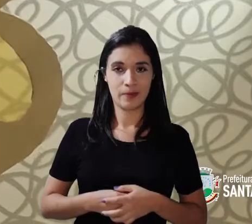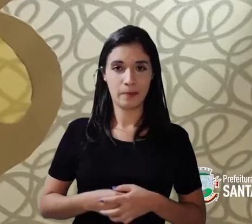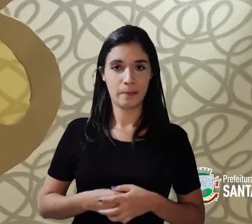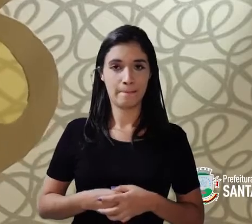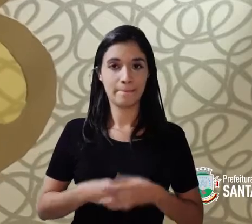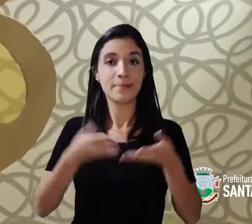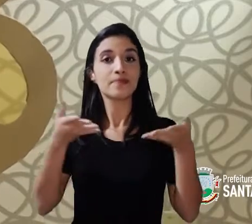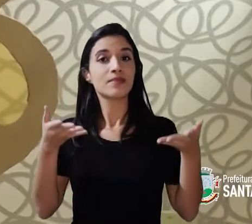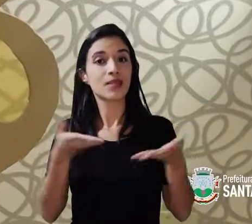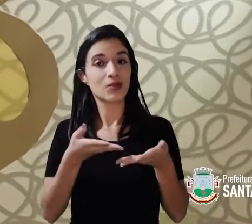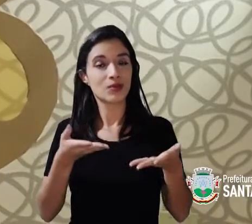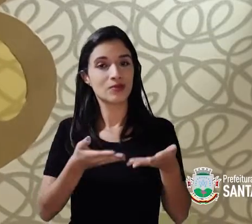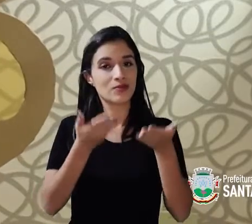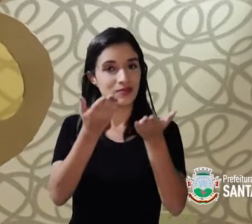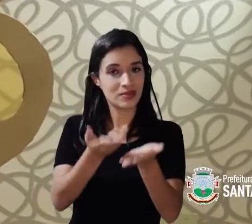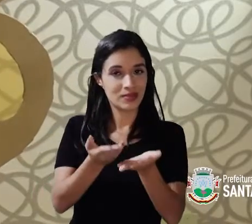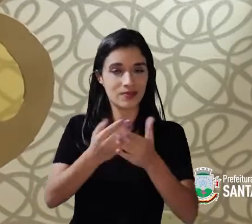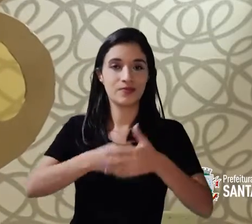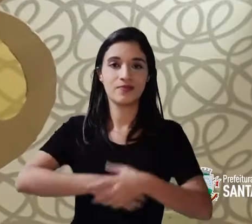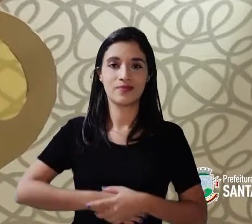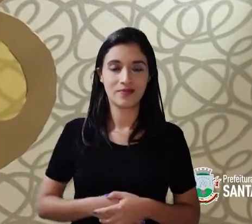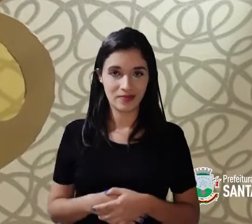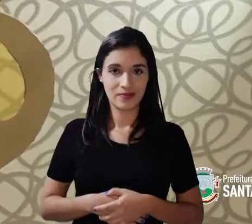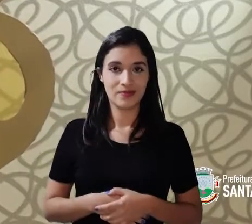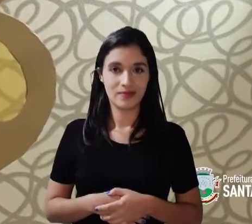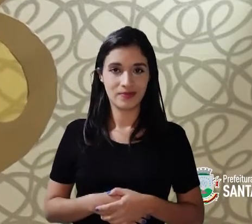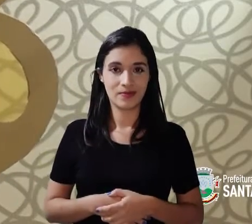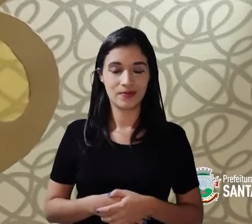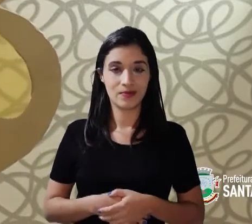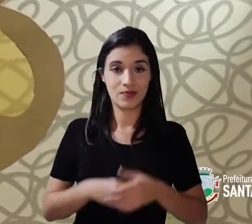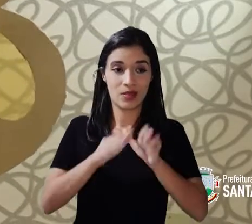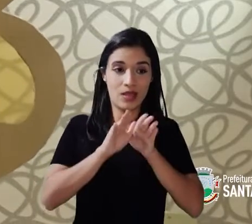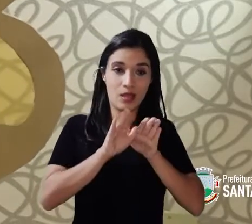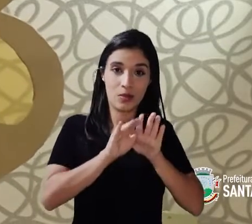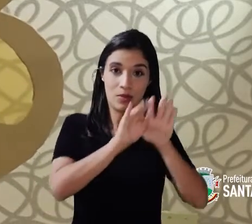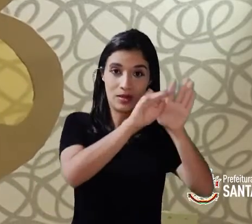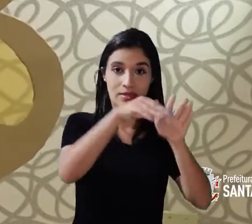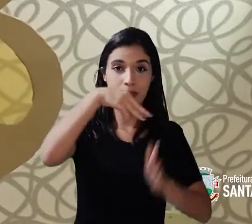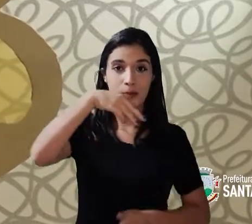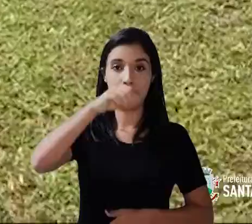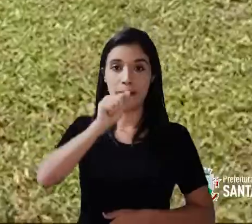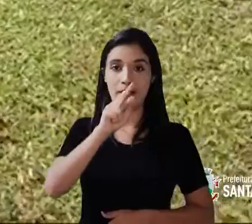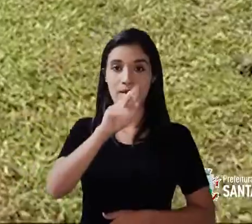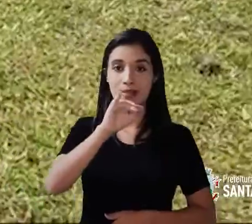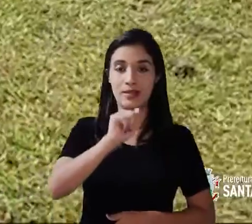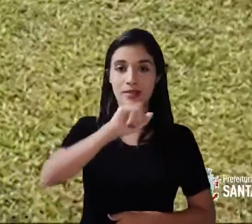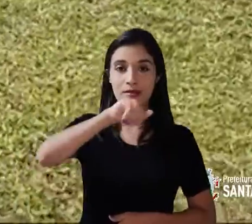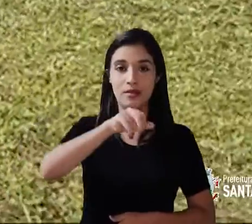Agora é com vocês, a Borboletinha Maria Júlia.